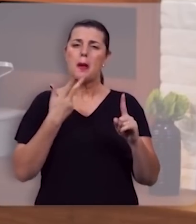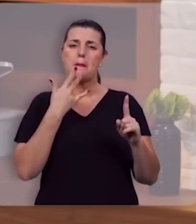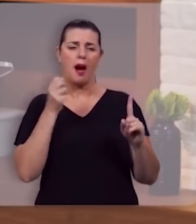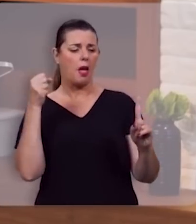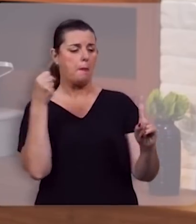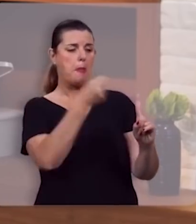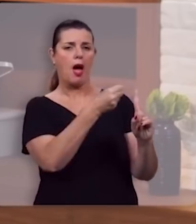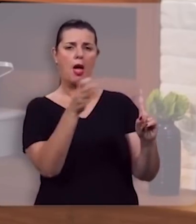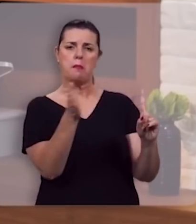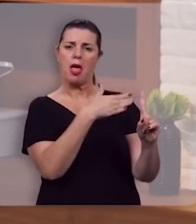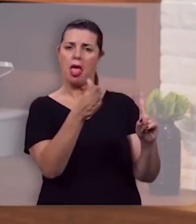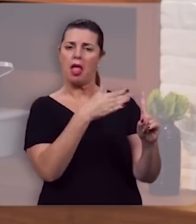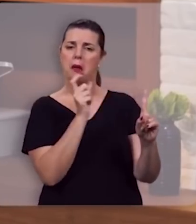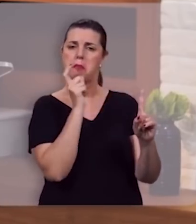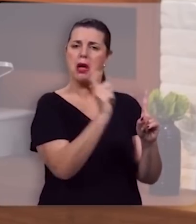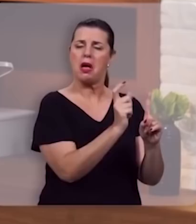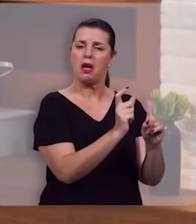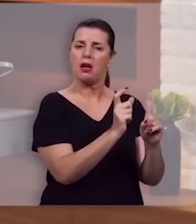ou vice e versa